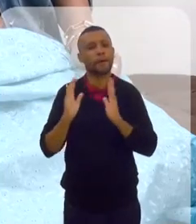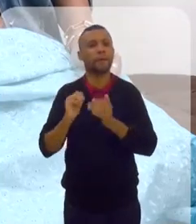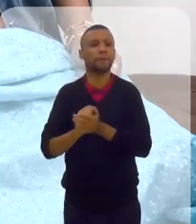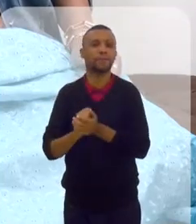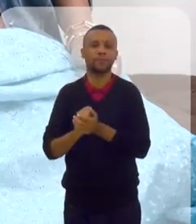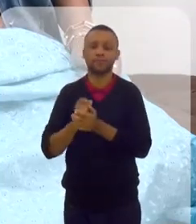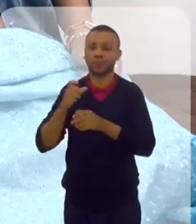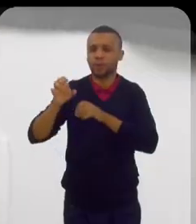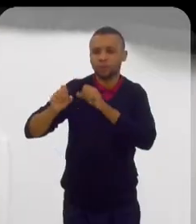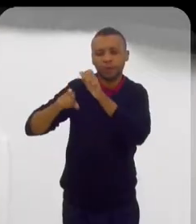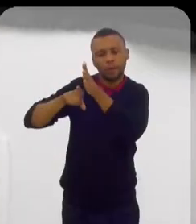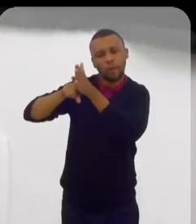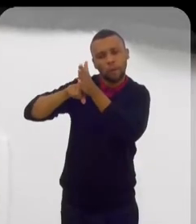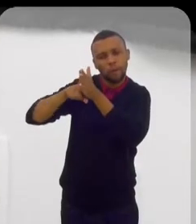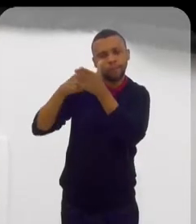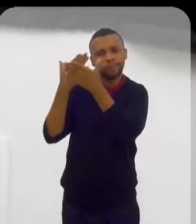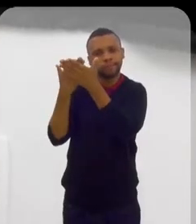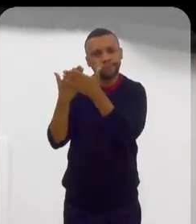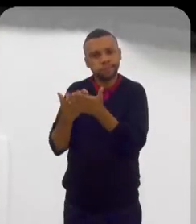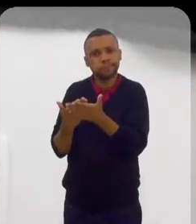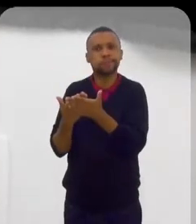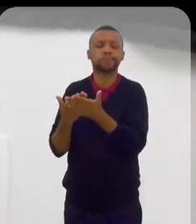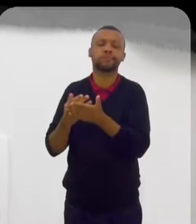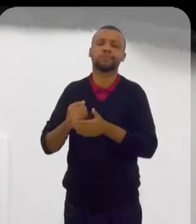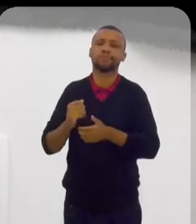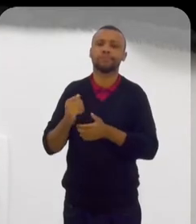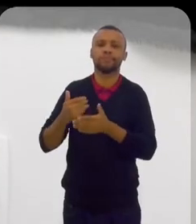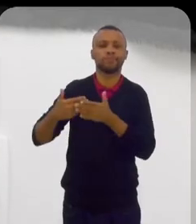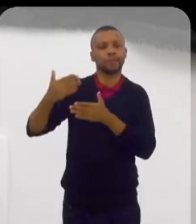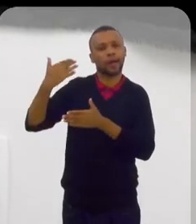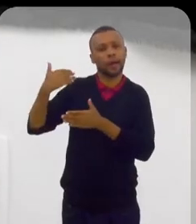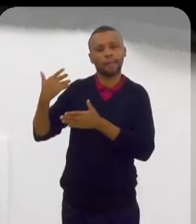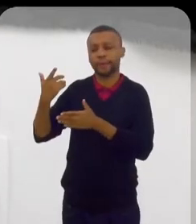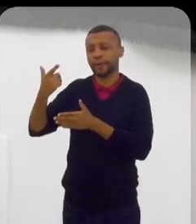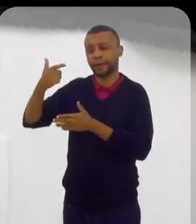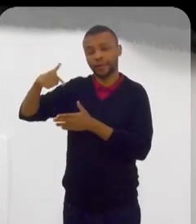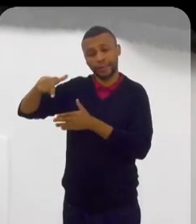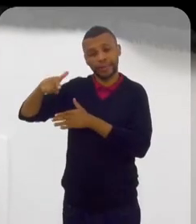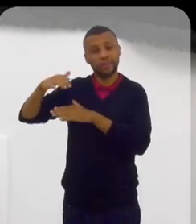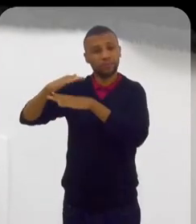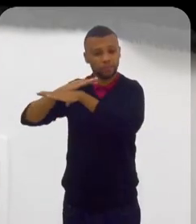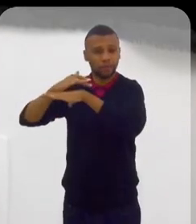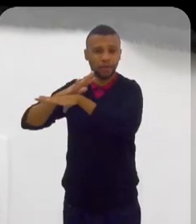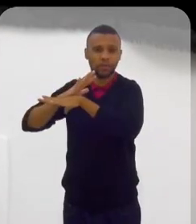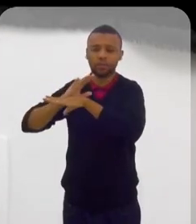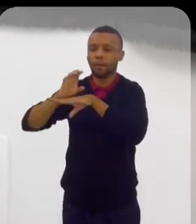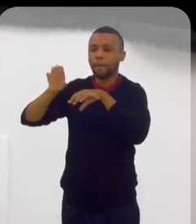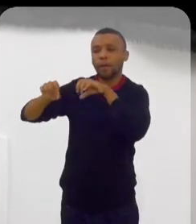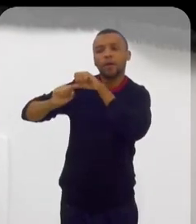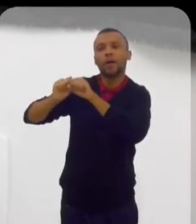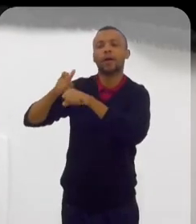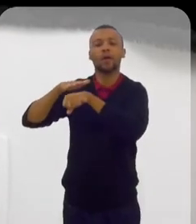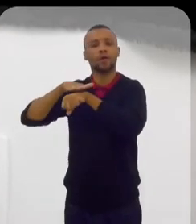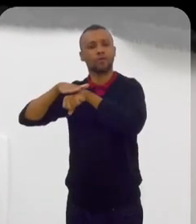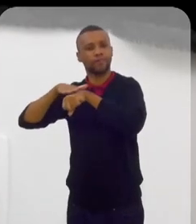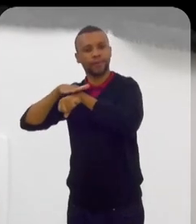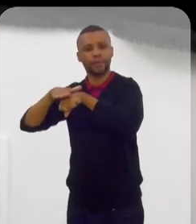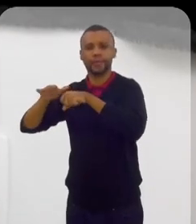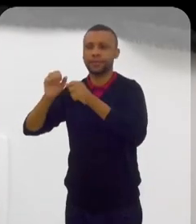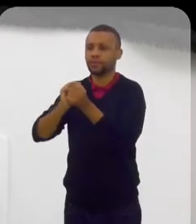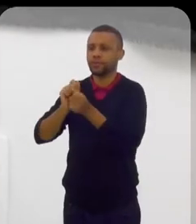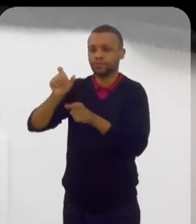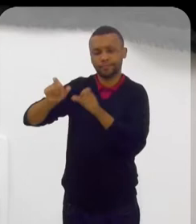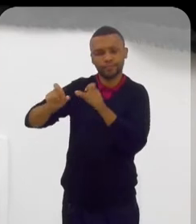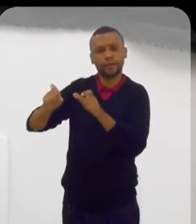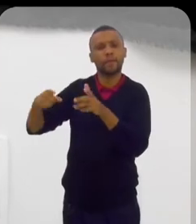busquei... Antigamente, a comunidade muçulmana estava aqui na Gomes Freire, no centro da cidade. Procurei, conversei com as pessoas. Perguntei, né? E